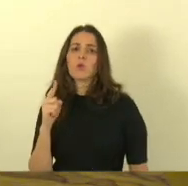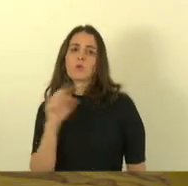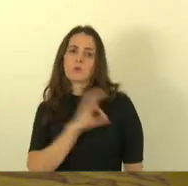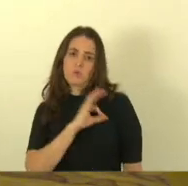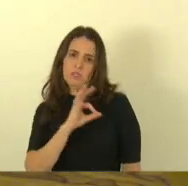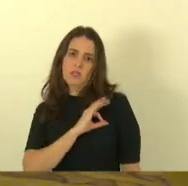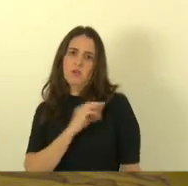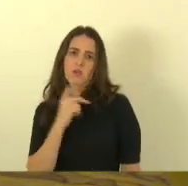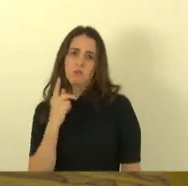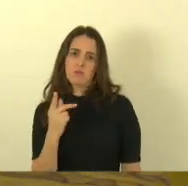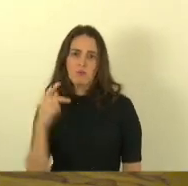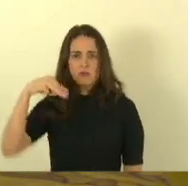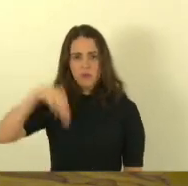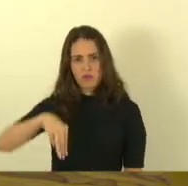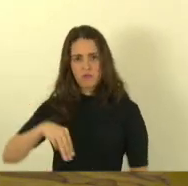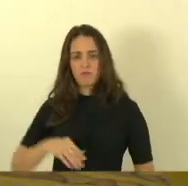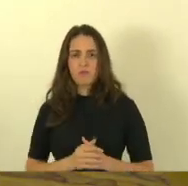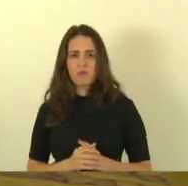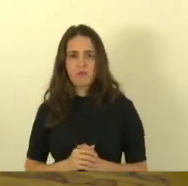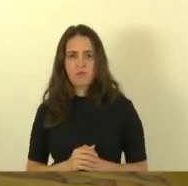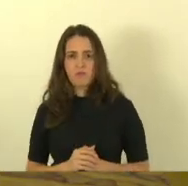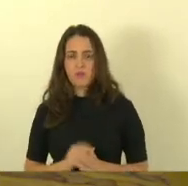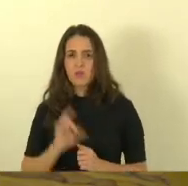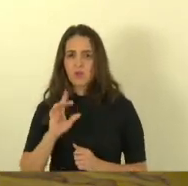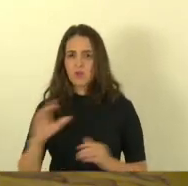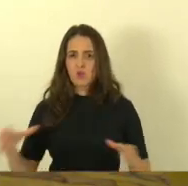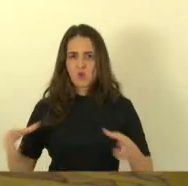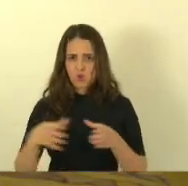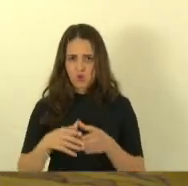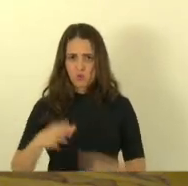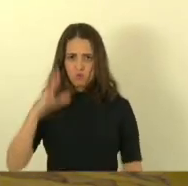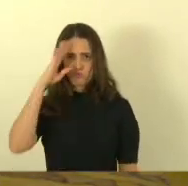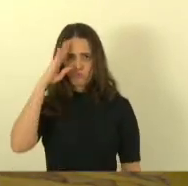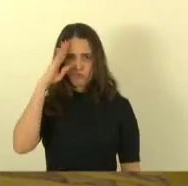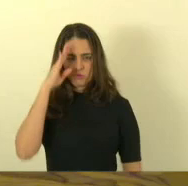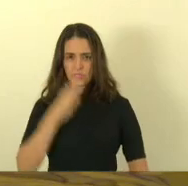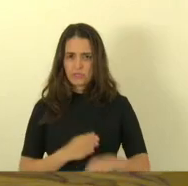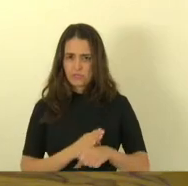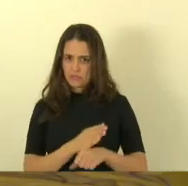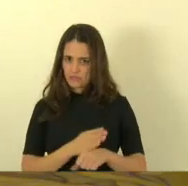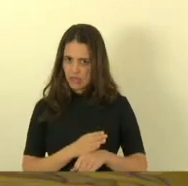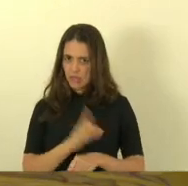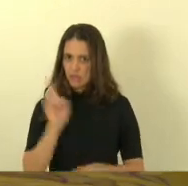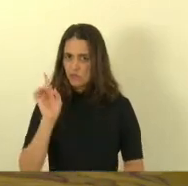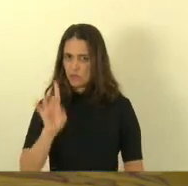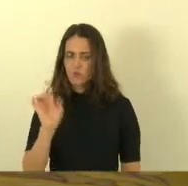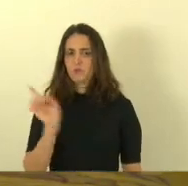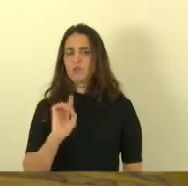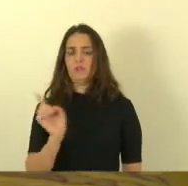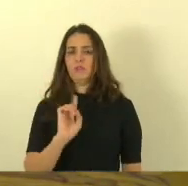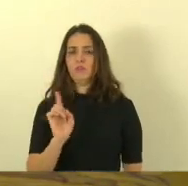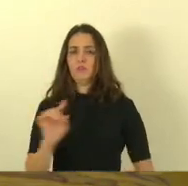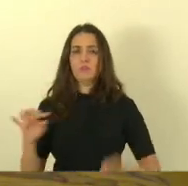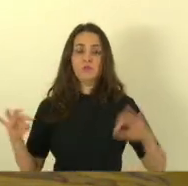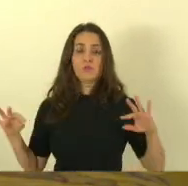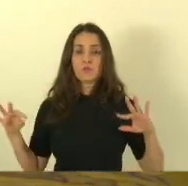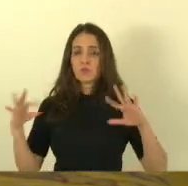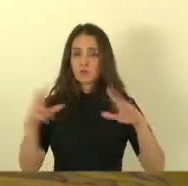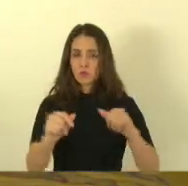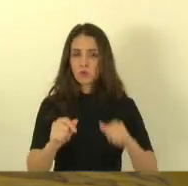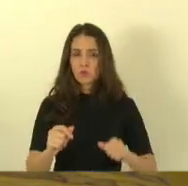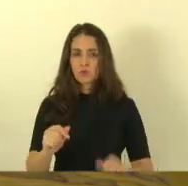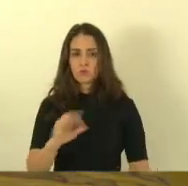militares não somente do batalhão de Serra, do sexto batalhão, mas todos os